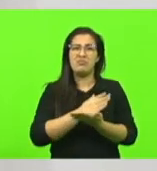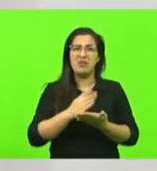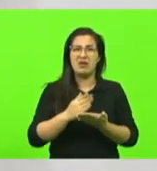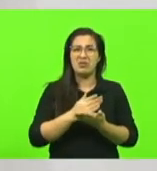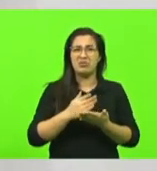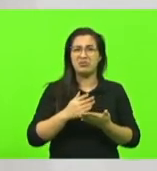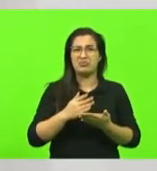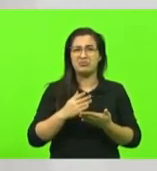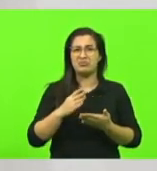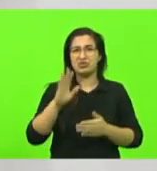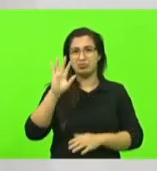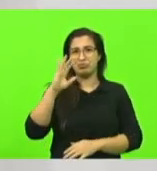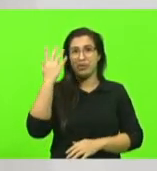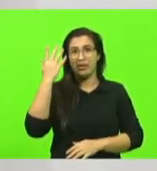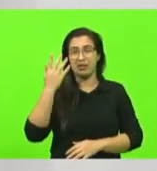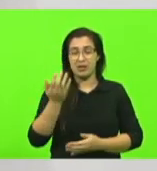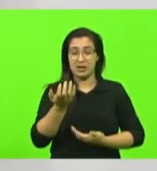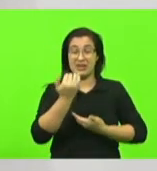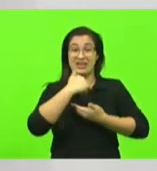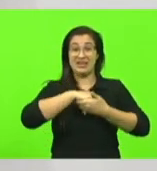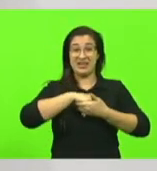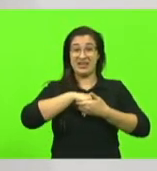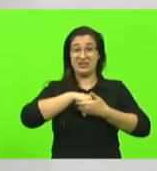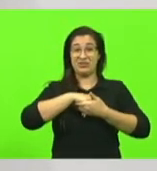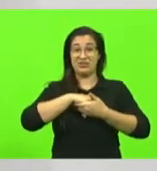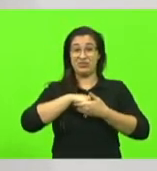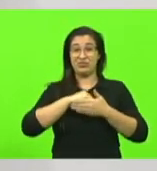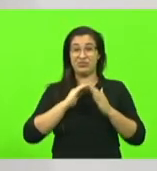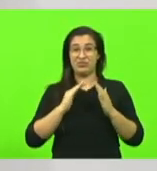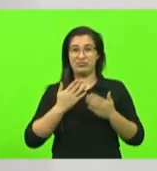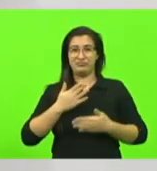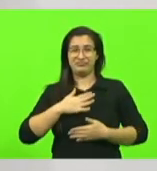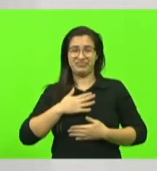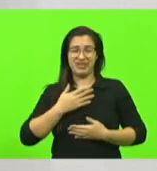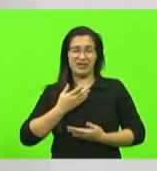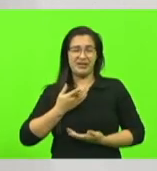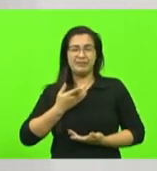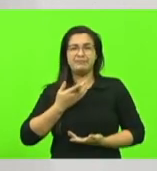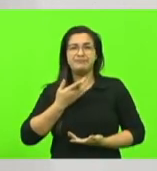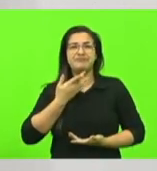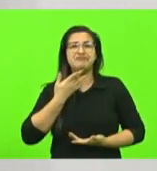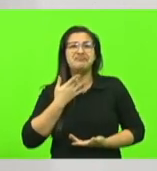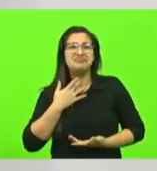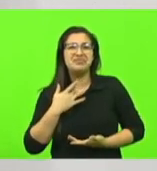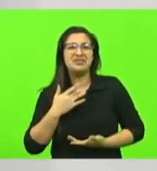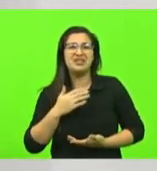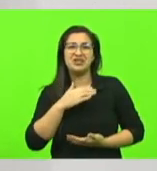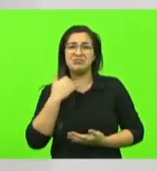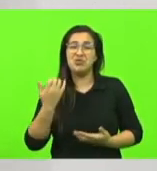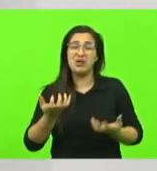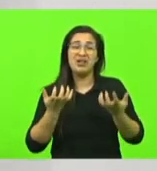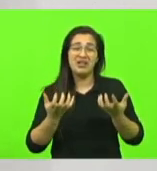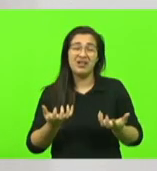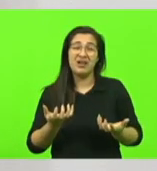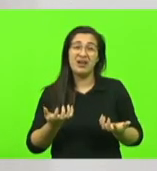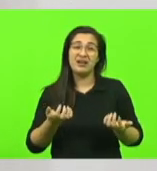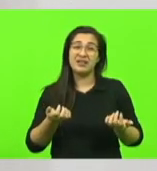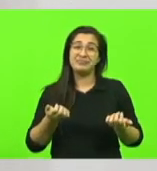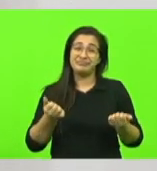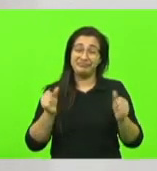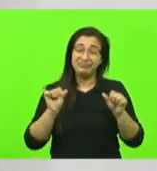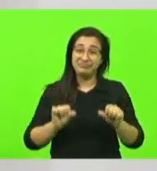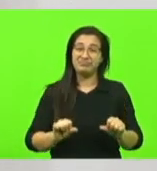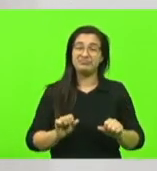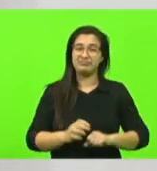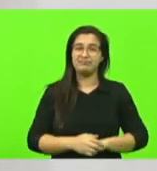pessoa se fecha não se comunica e nós temos infelizmente um número muito grande de homicídios